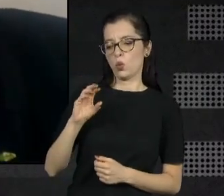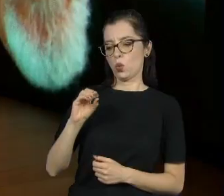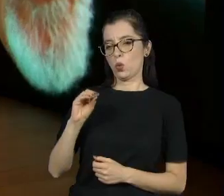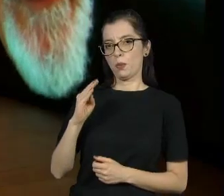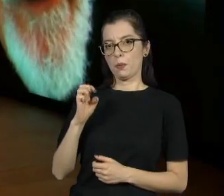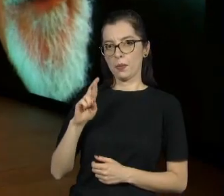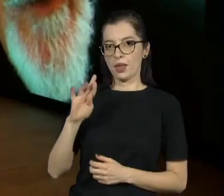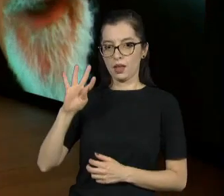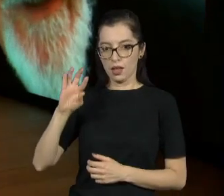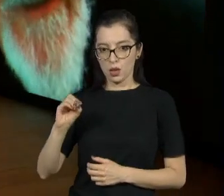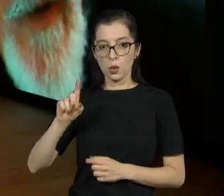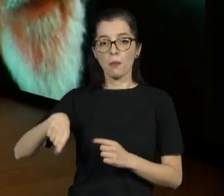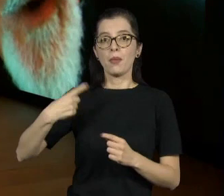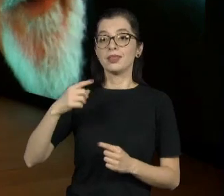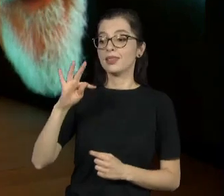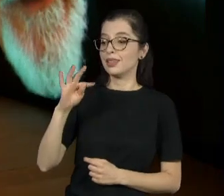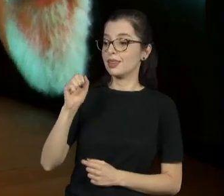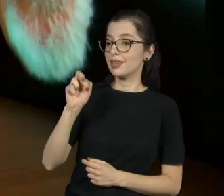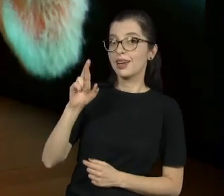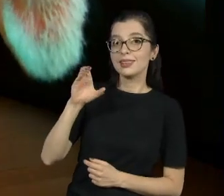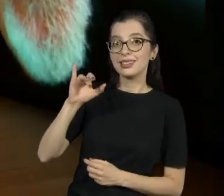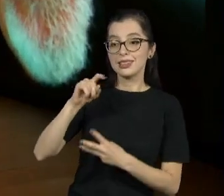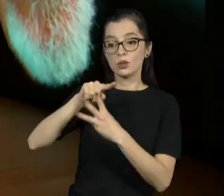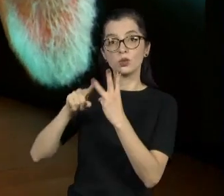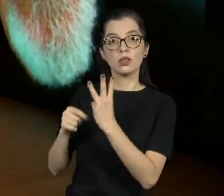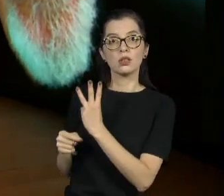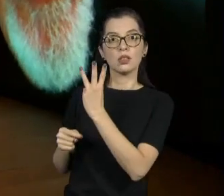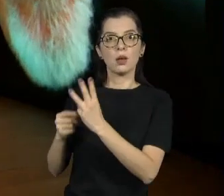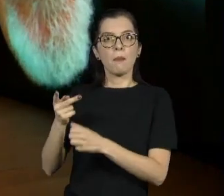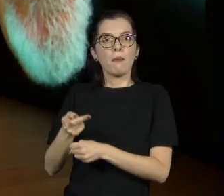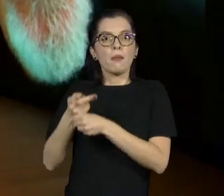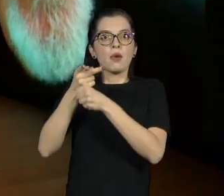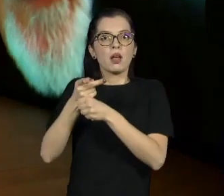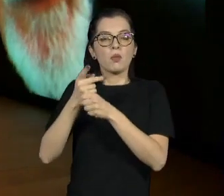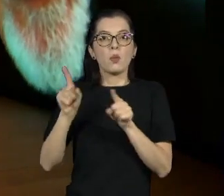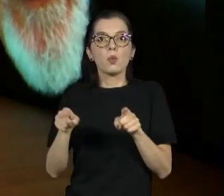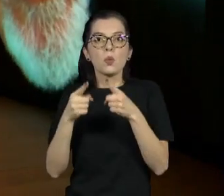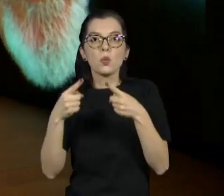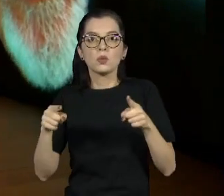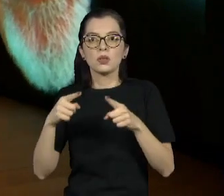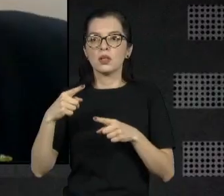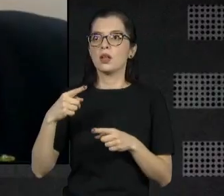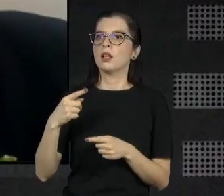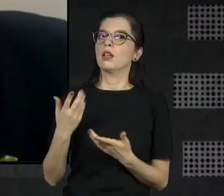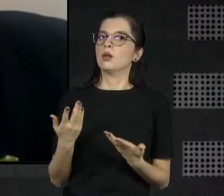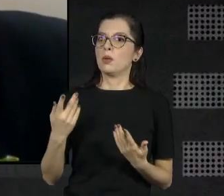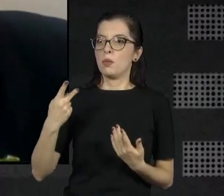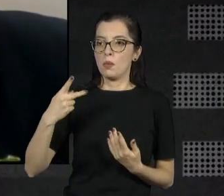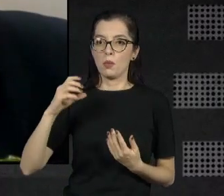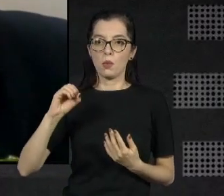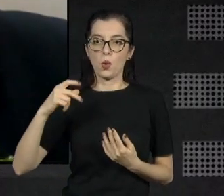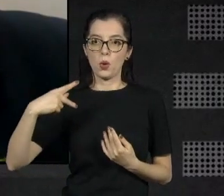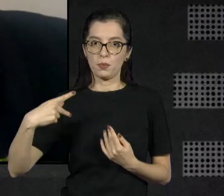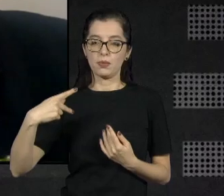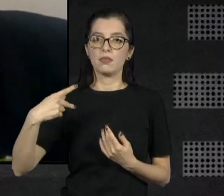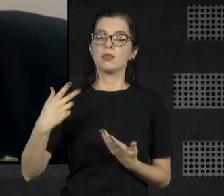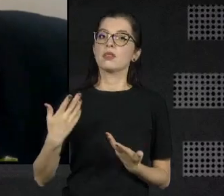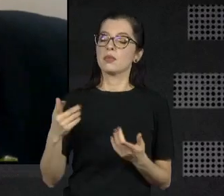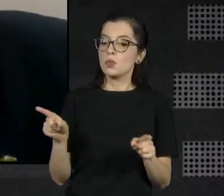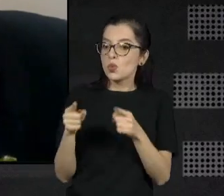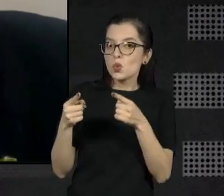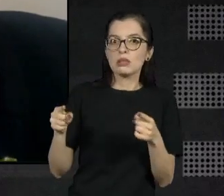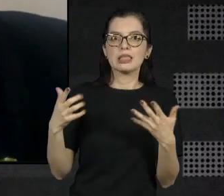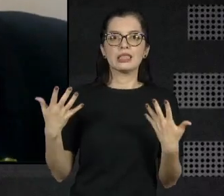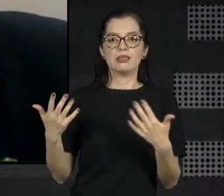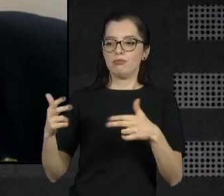O pobre, aquele casal pobre. Eu já estava ali. Eu ia viver. Eu sempre queria isso, né? Eu quis isso,